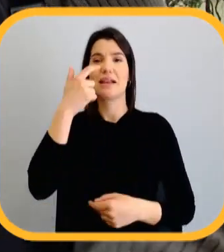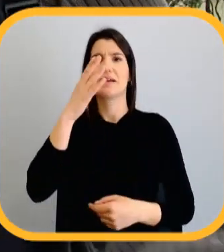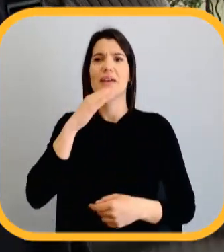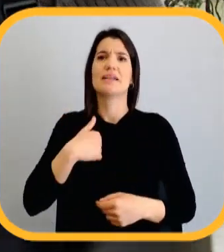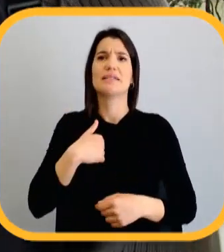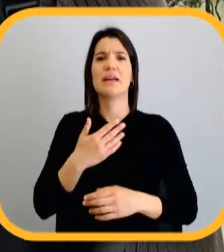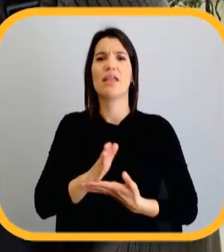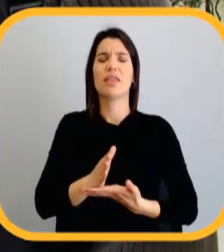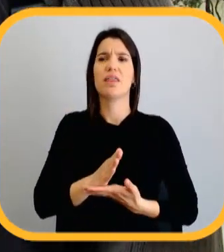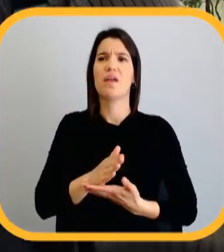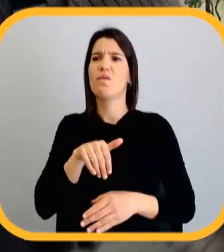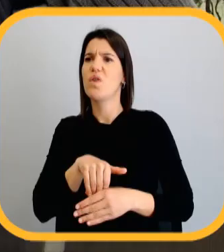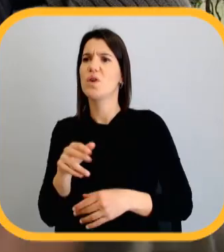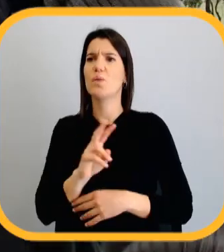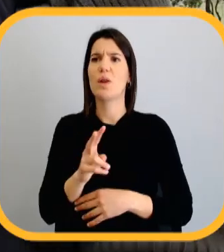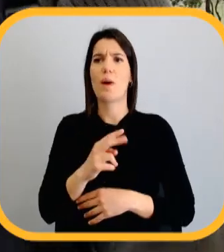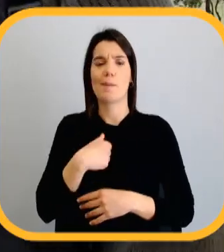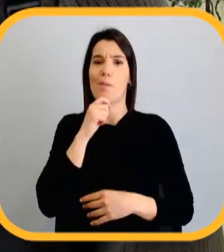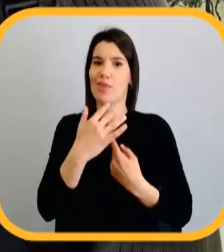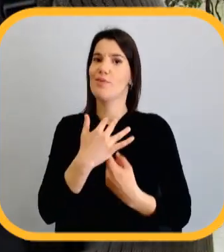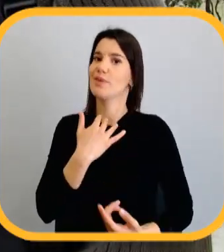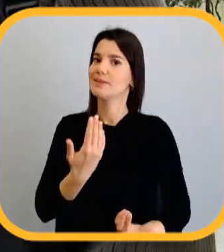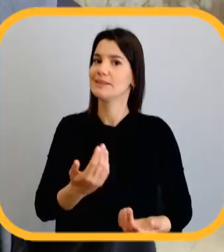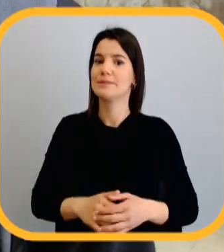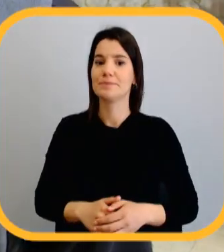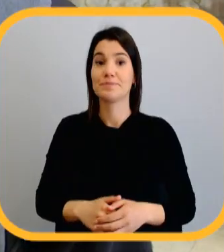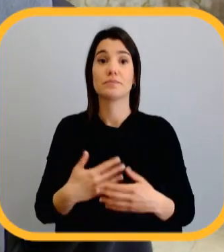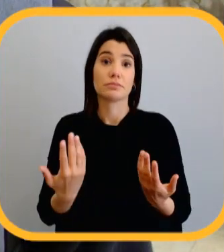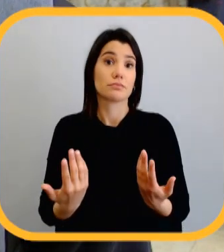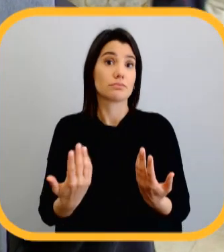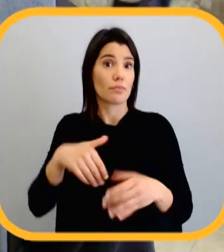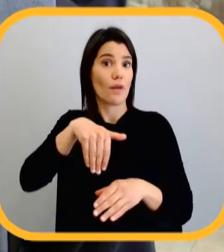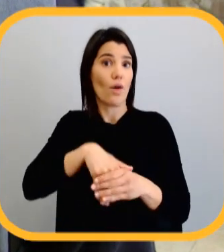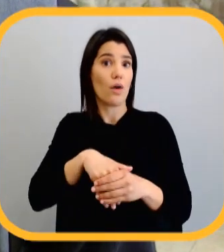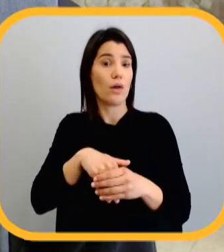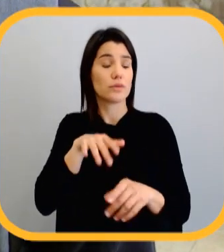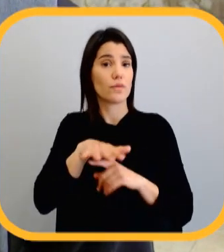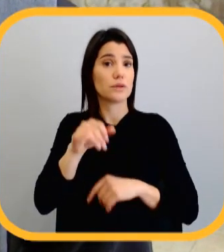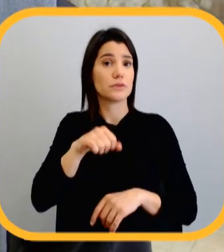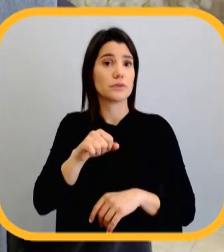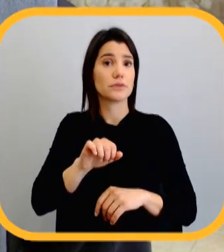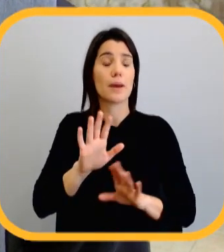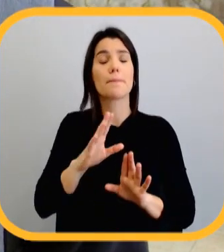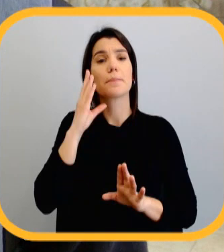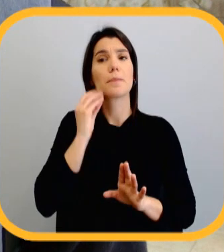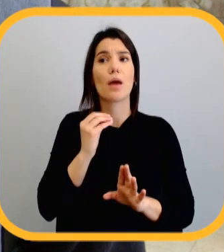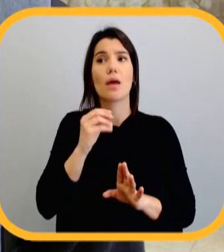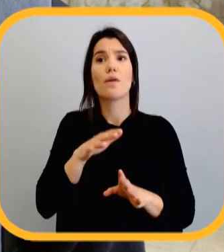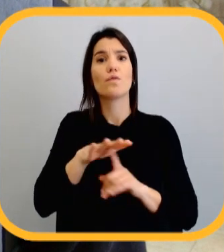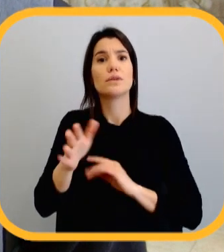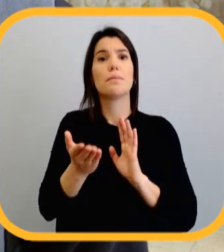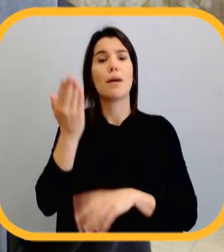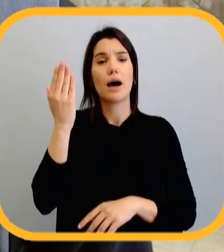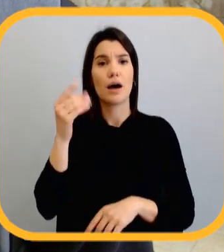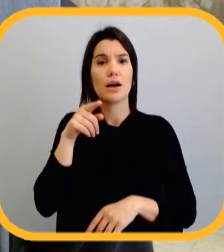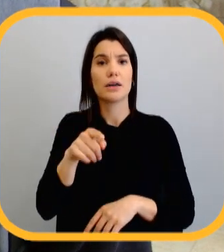esteja ainda em dúvida do que é que ou em quem é que deve votar. Tem a sua influência quanto ao voto, mas creio que